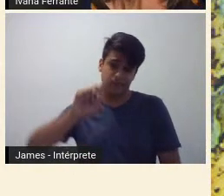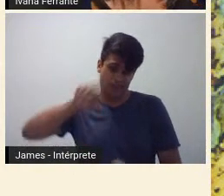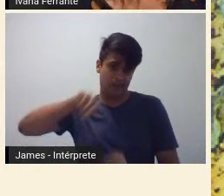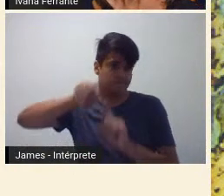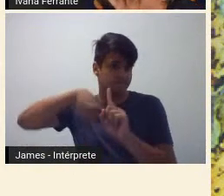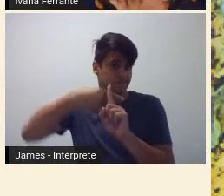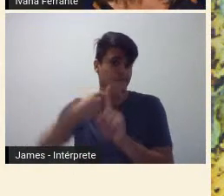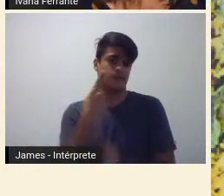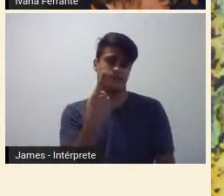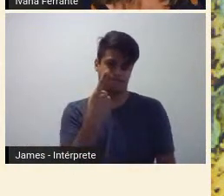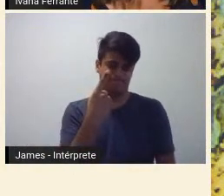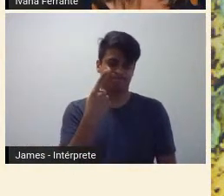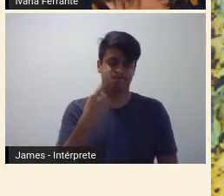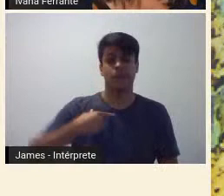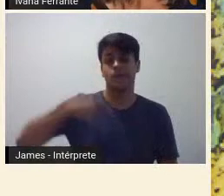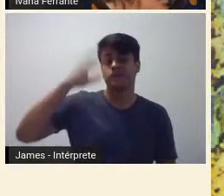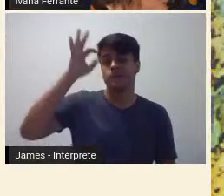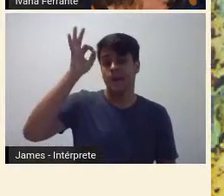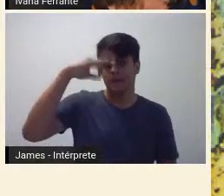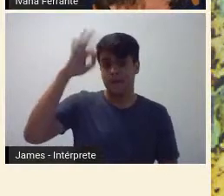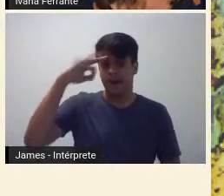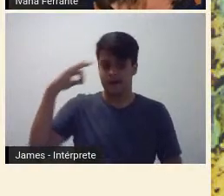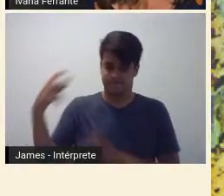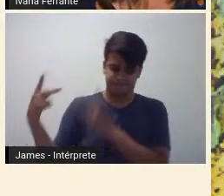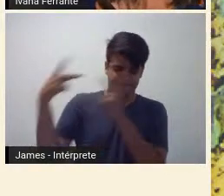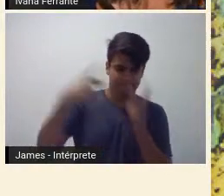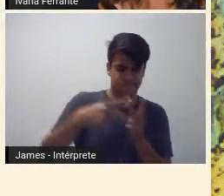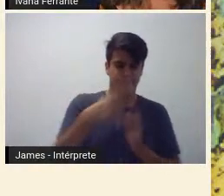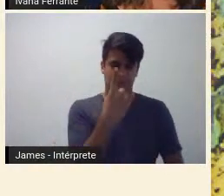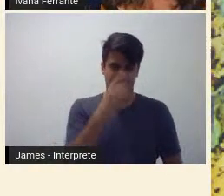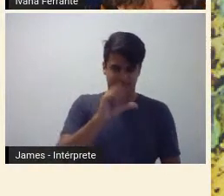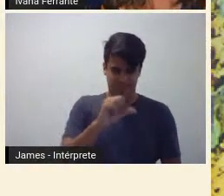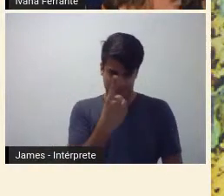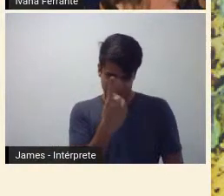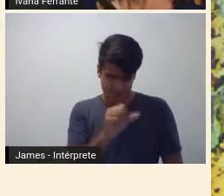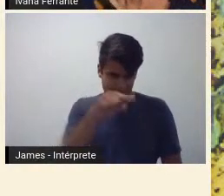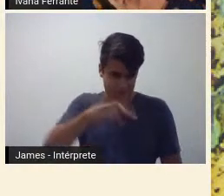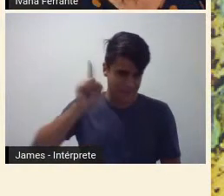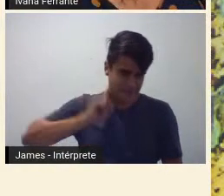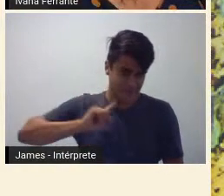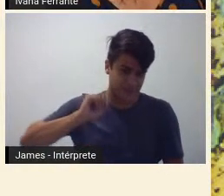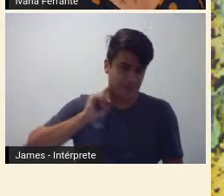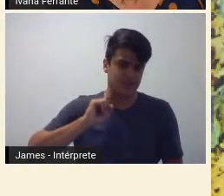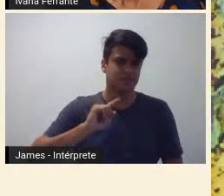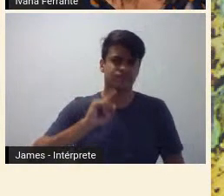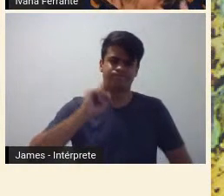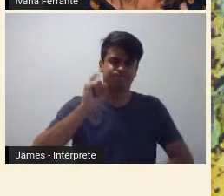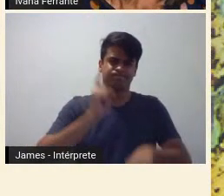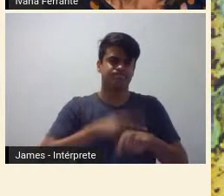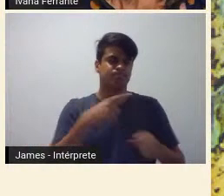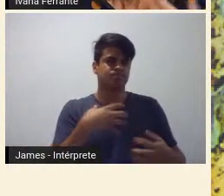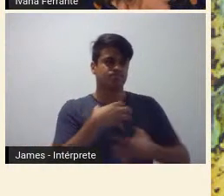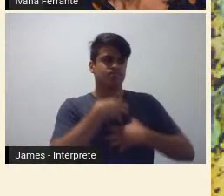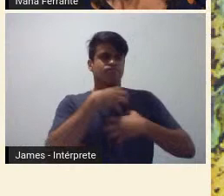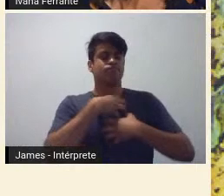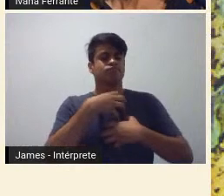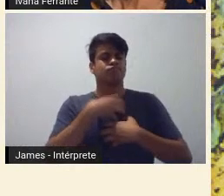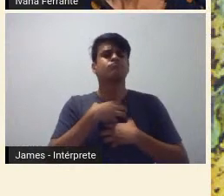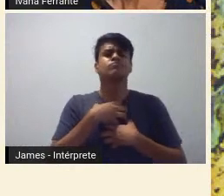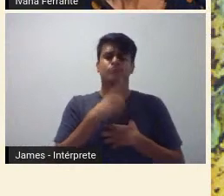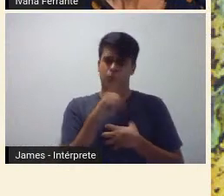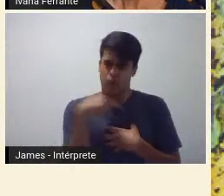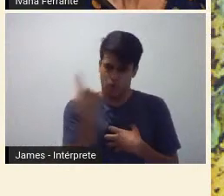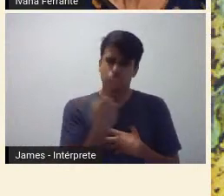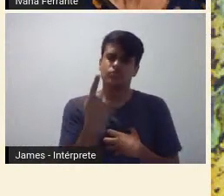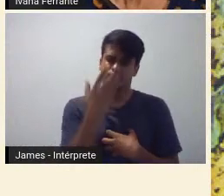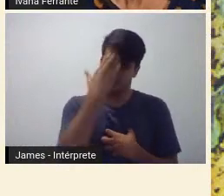Mário de Andrade, quando ele vem a Minas, em 1919, ele já pressentira naquele momento o que muitos de nós concordamos